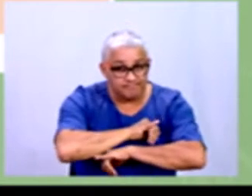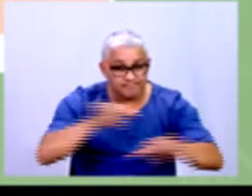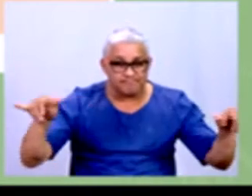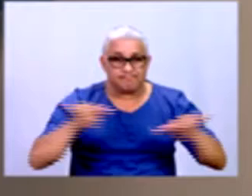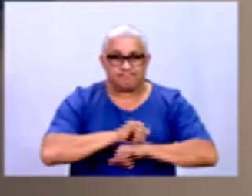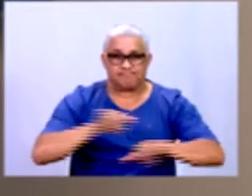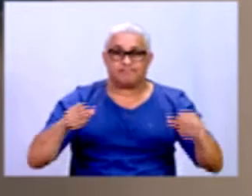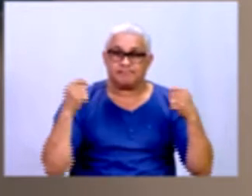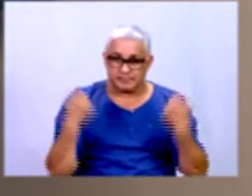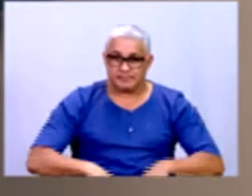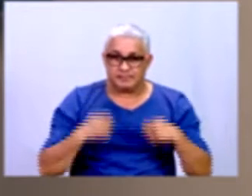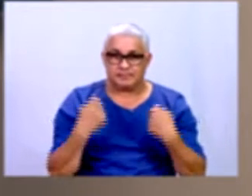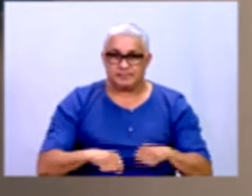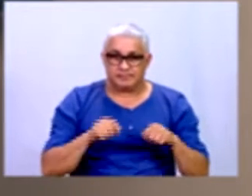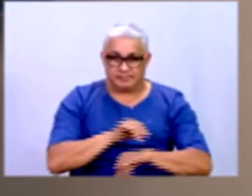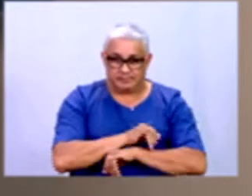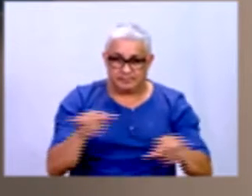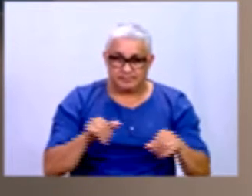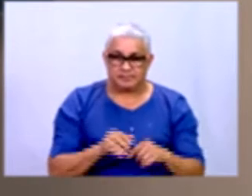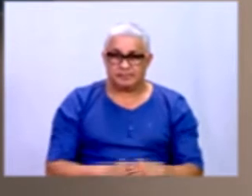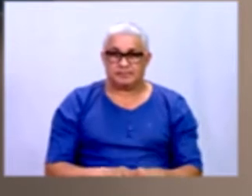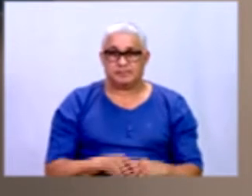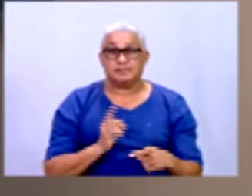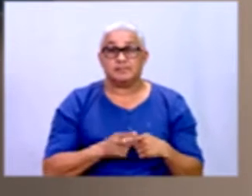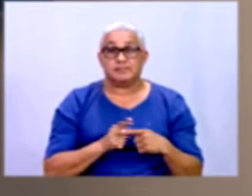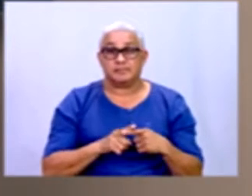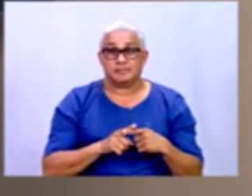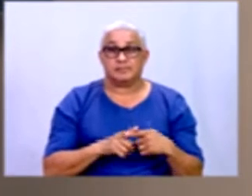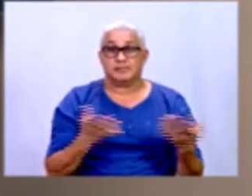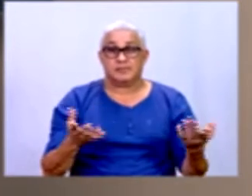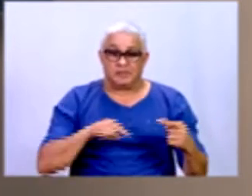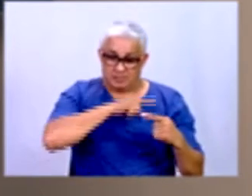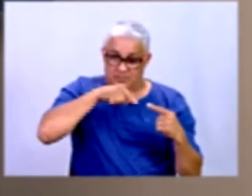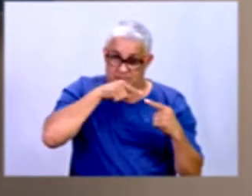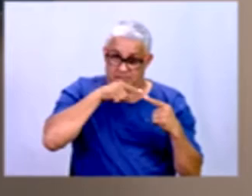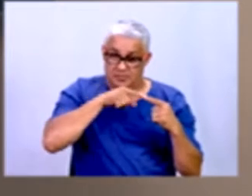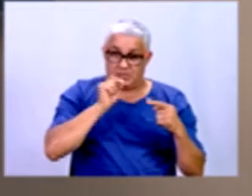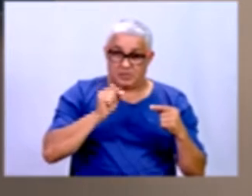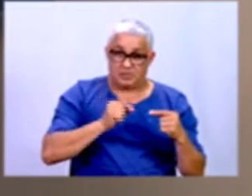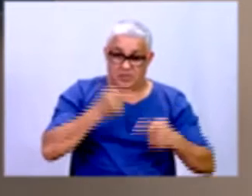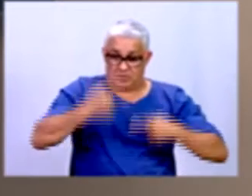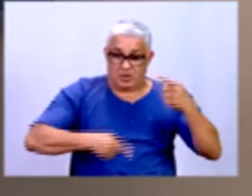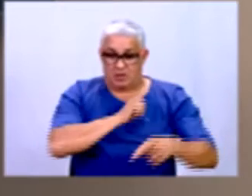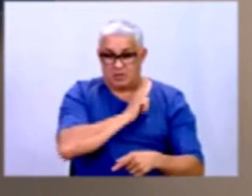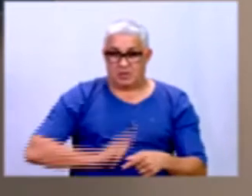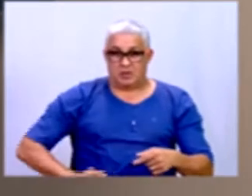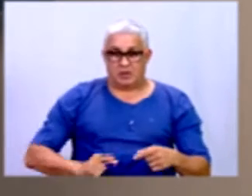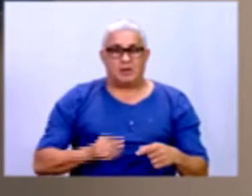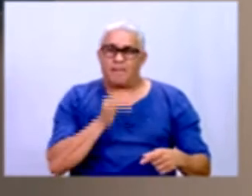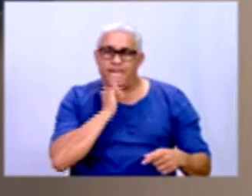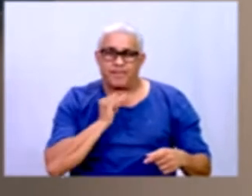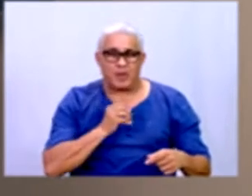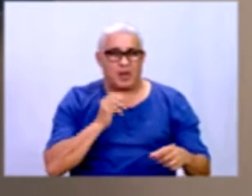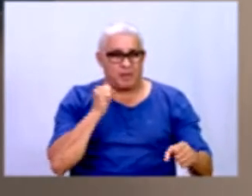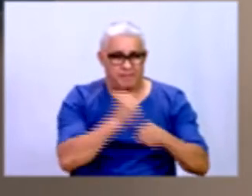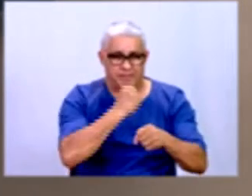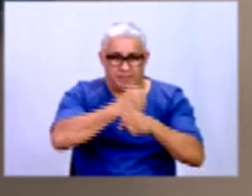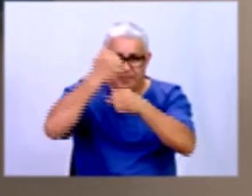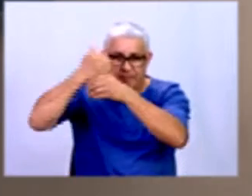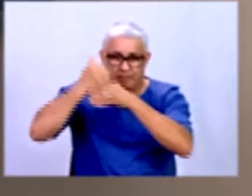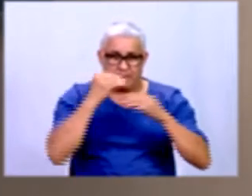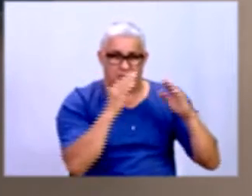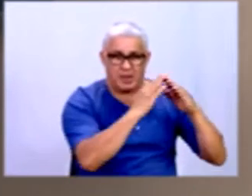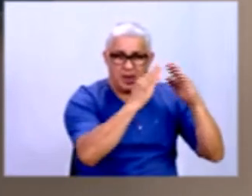né? Ele precisa dessas informações para ele fazer as políticas de governo. Quantas casas que nós vamos construir